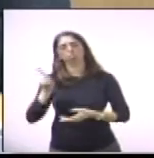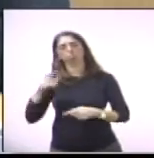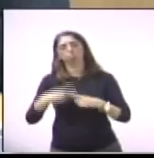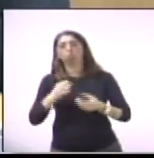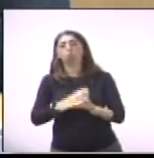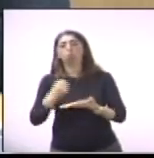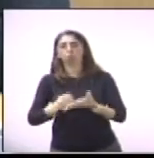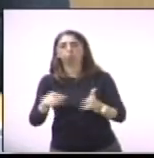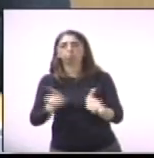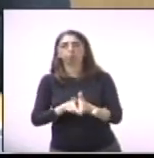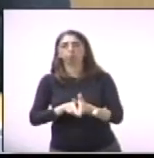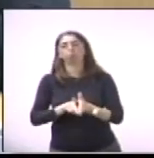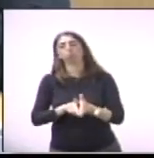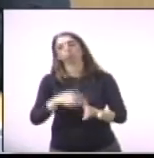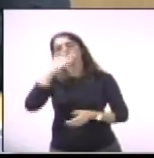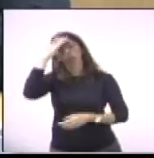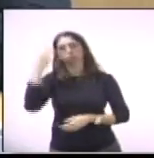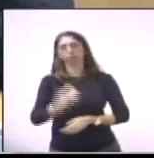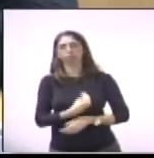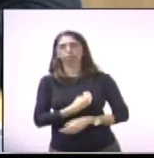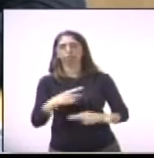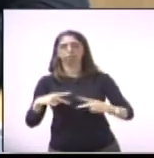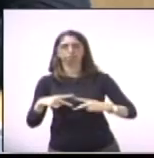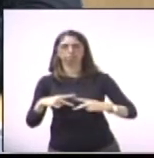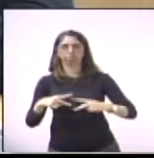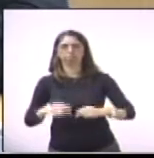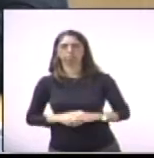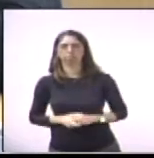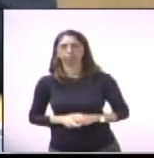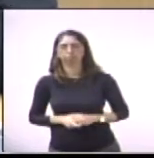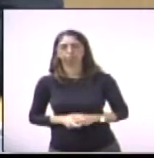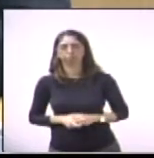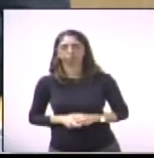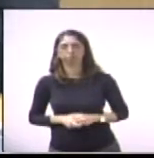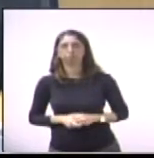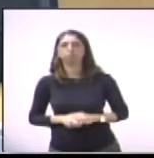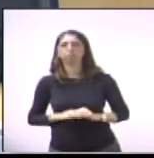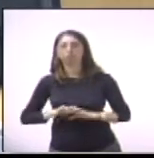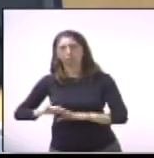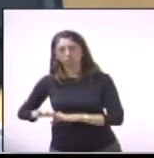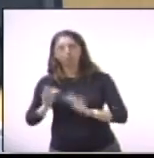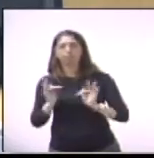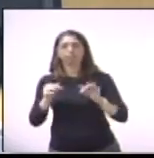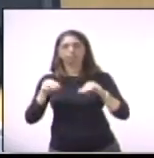Afinal, elas estão prestando serviço dentro do nosso município, na Petrobras. E, para finalizar,